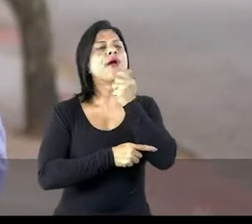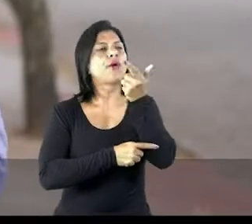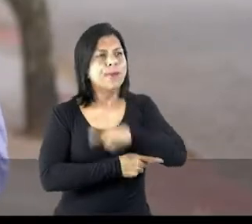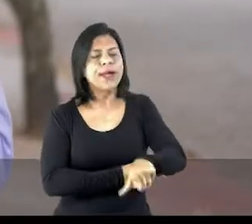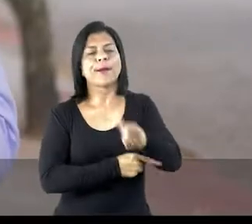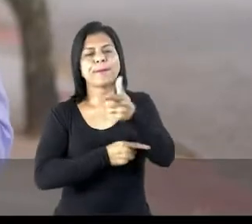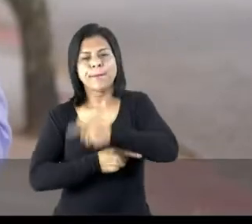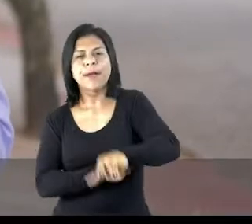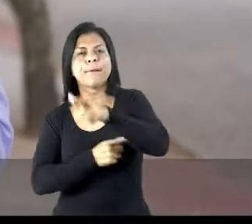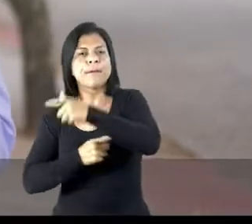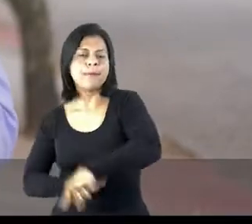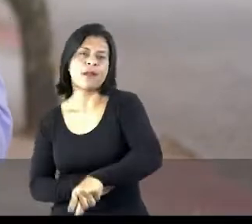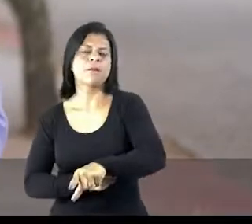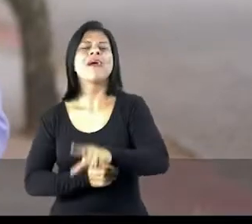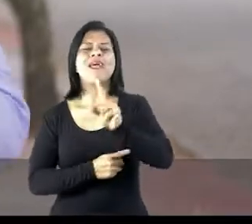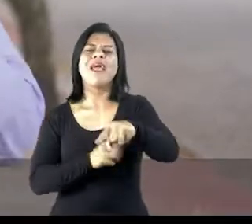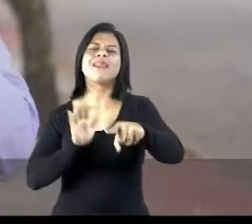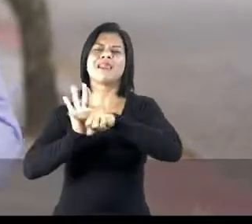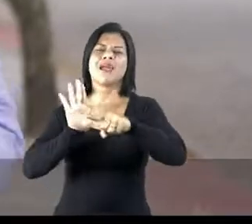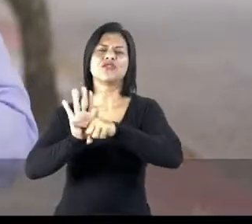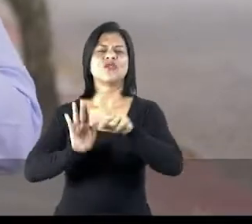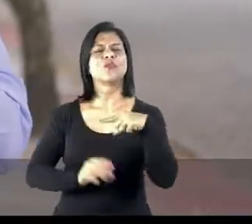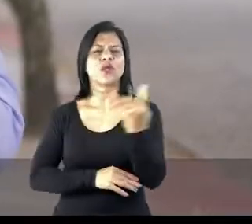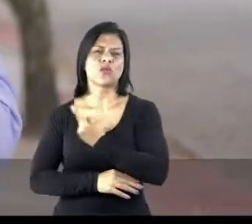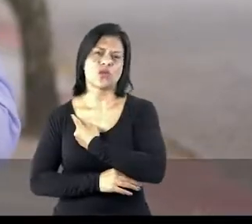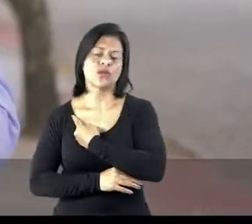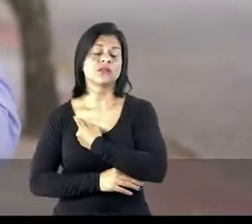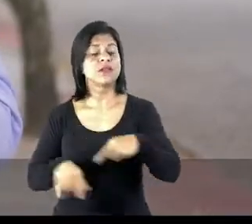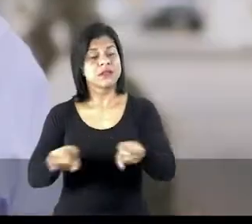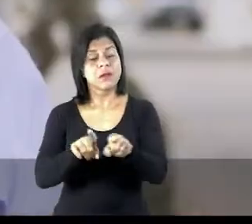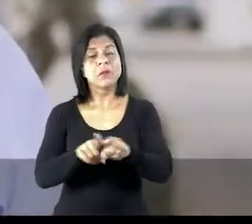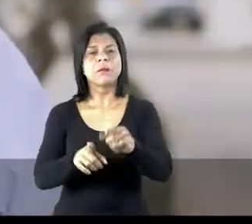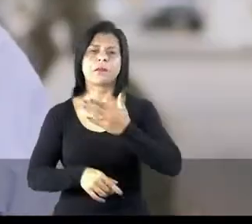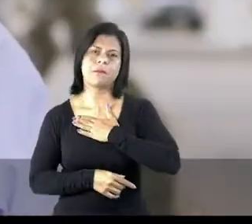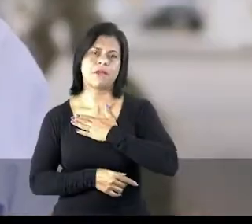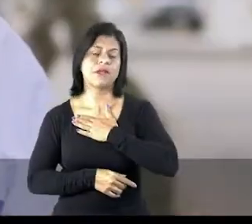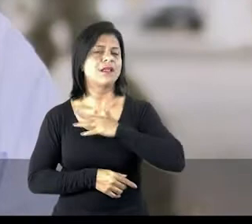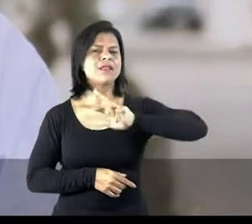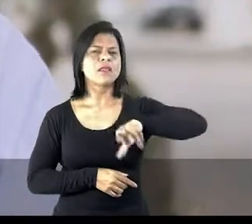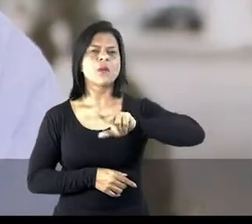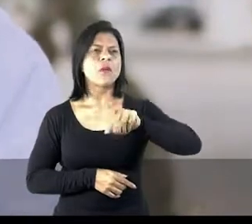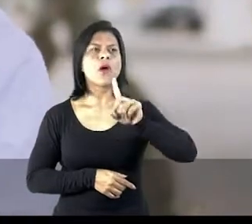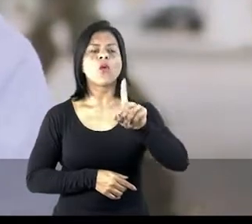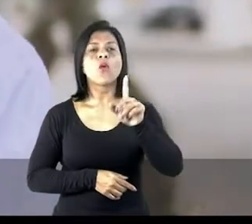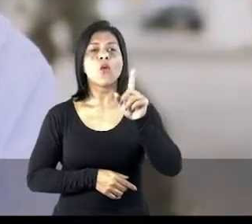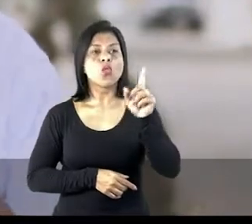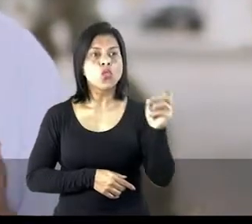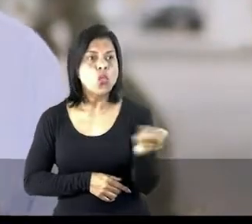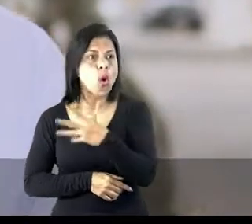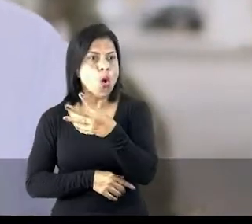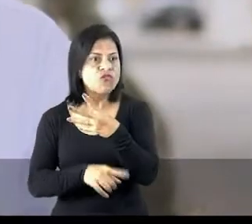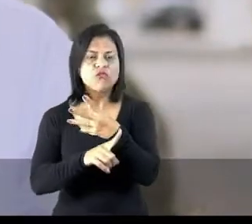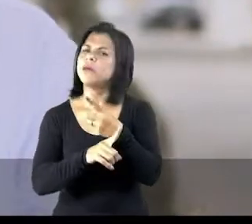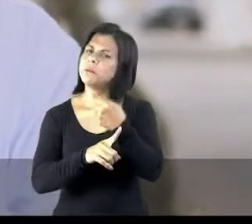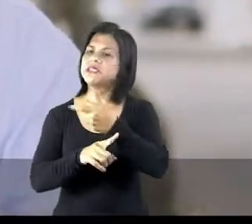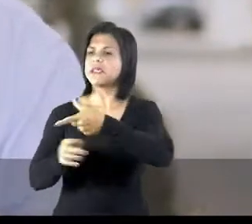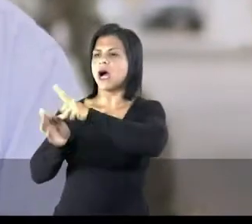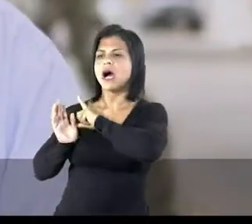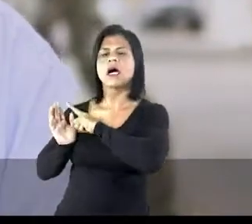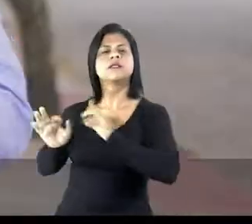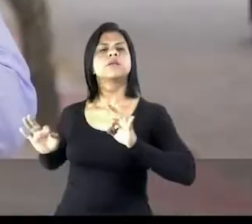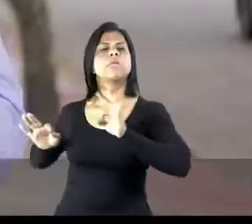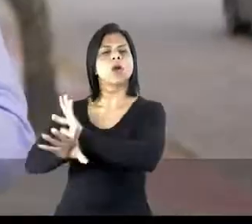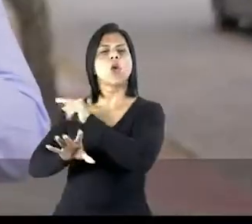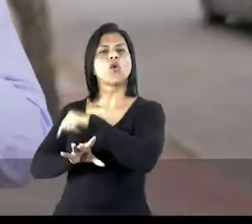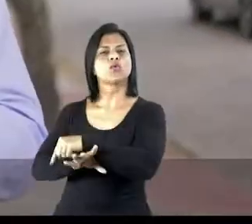vira um ciclo vicioso e muito negativo para nós. Para mim, não existe pensar em começar a fazer algo